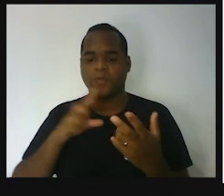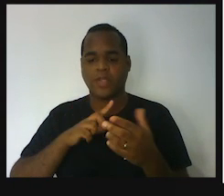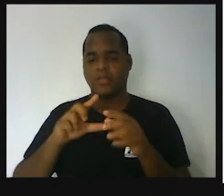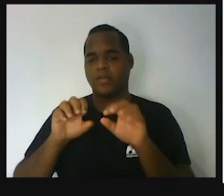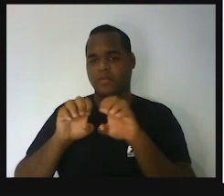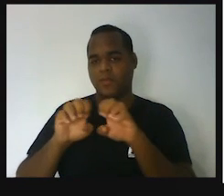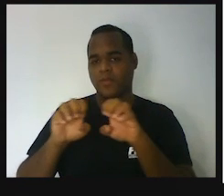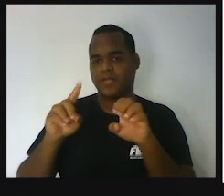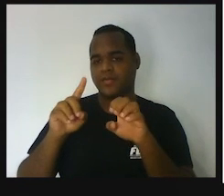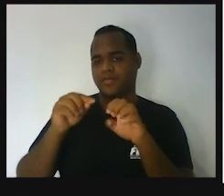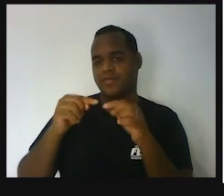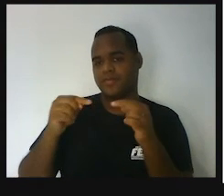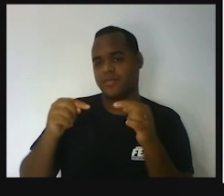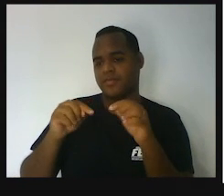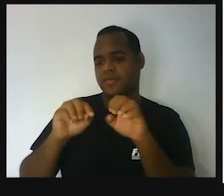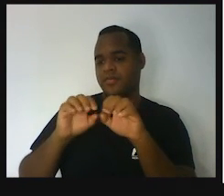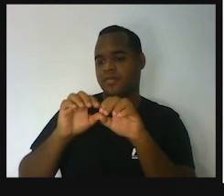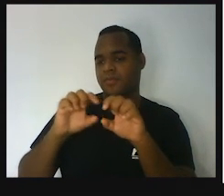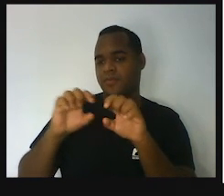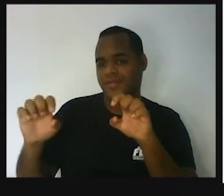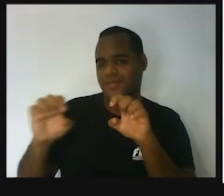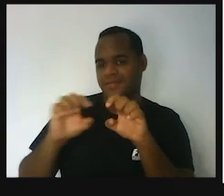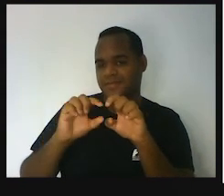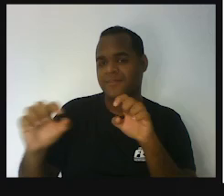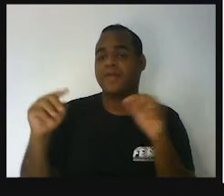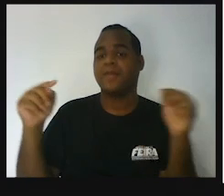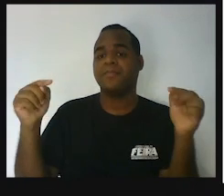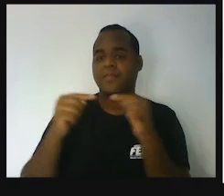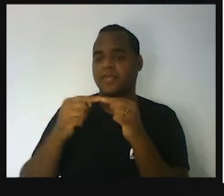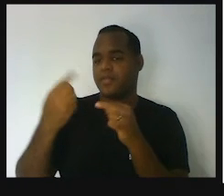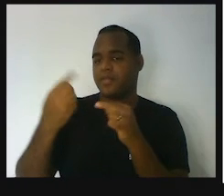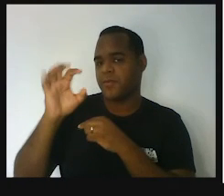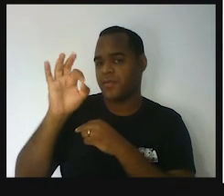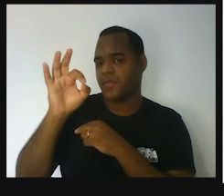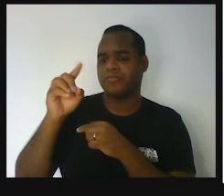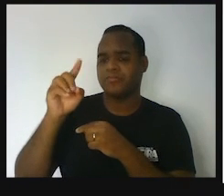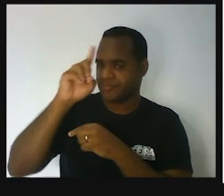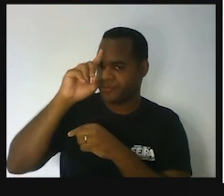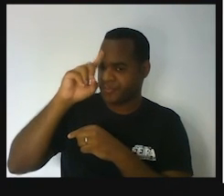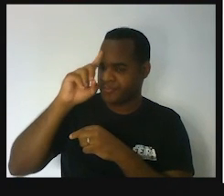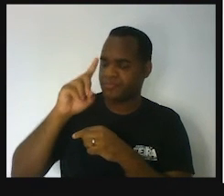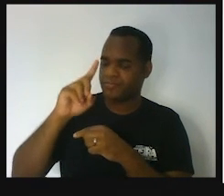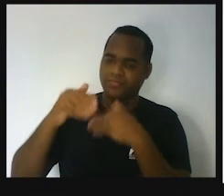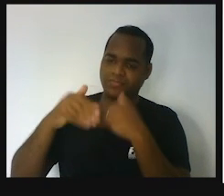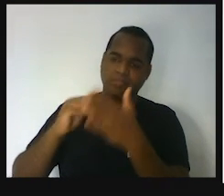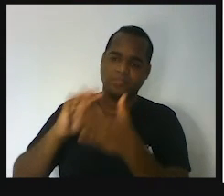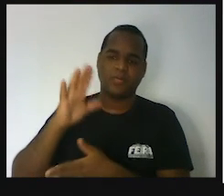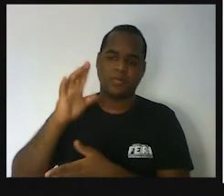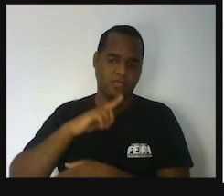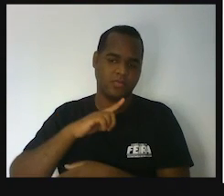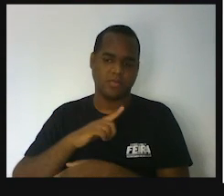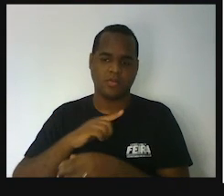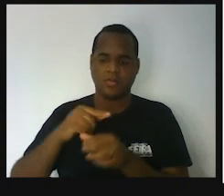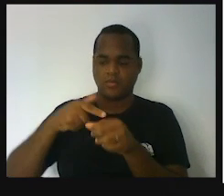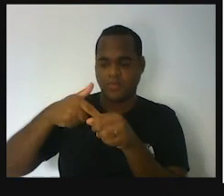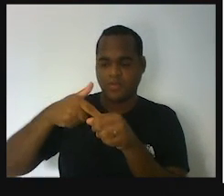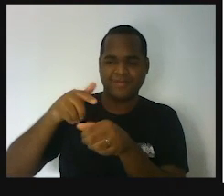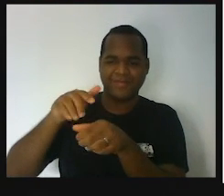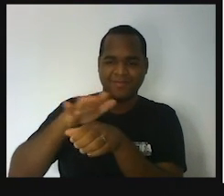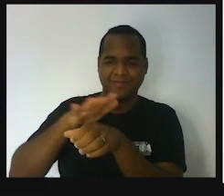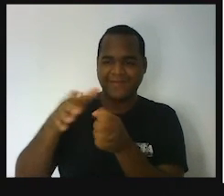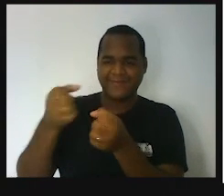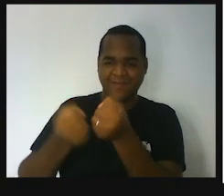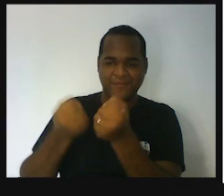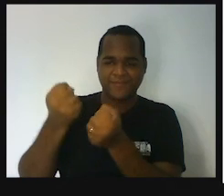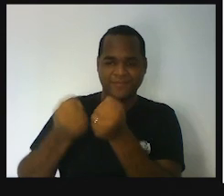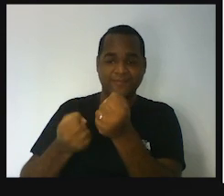equações do primeiro grau em situações do cotidiano como eu mostrei para vocês. Aquela situação do posto de combustível a